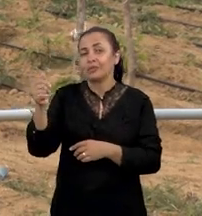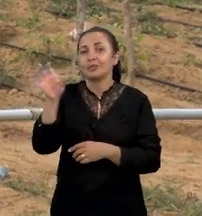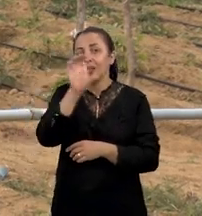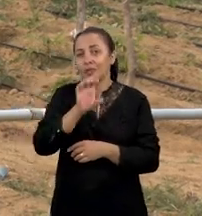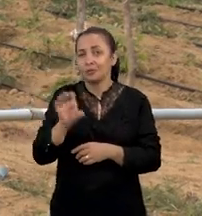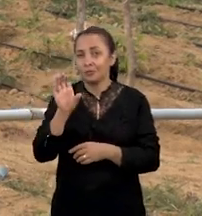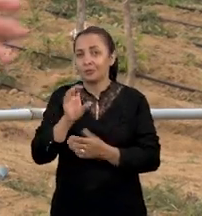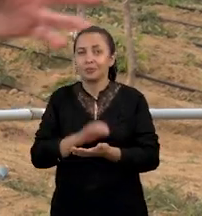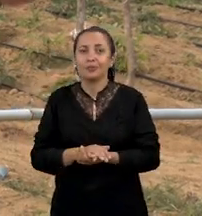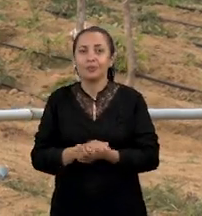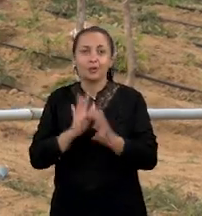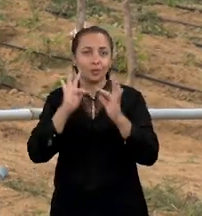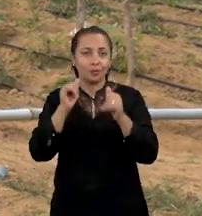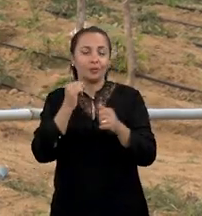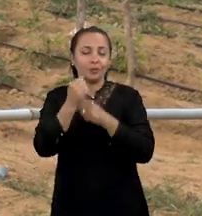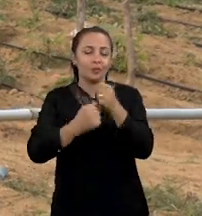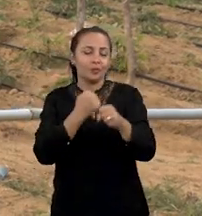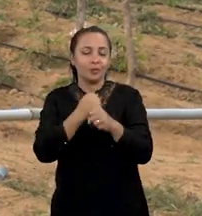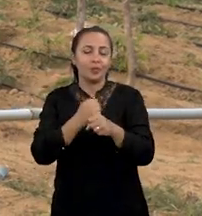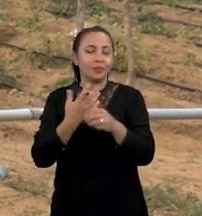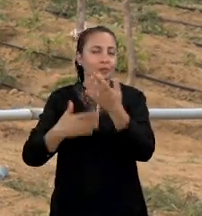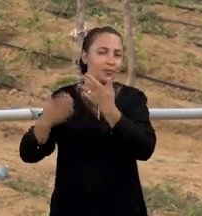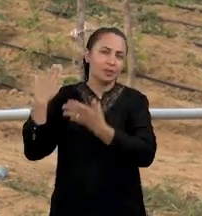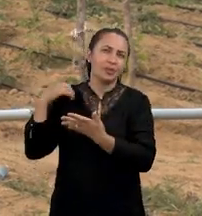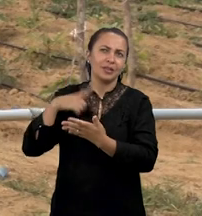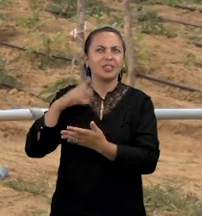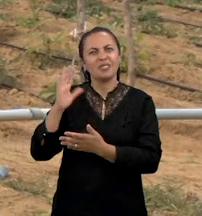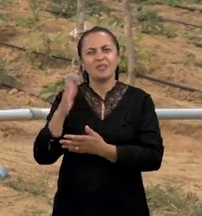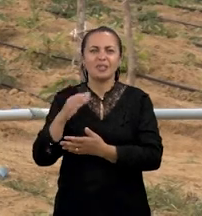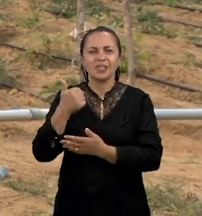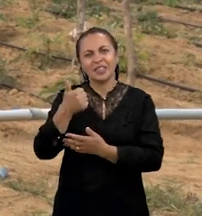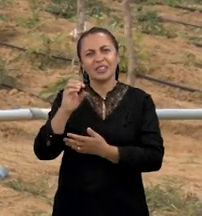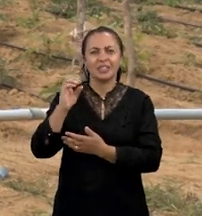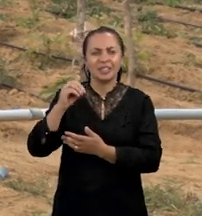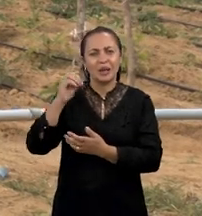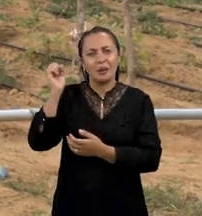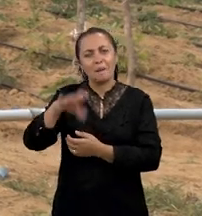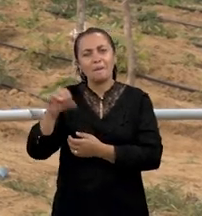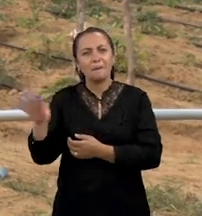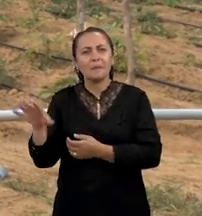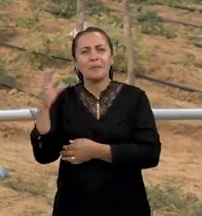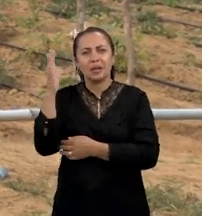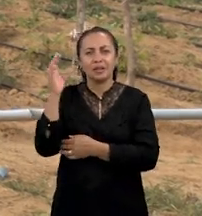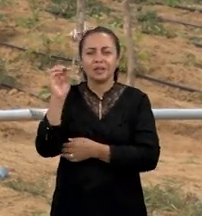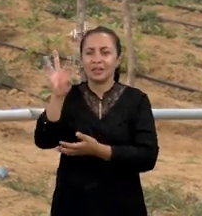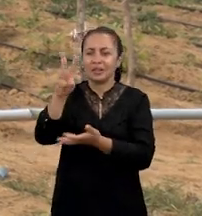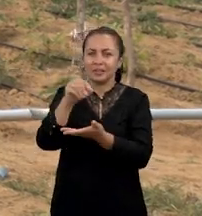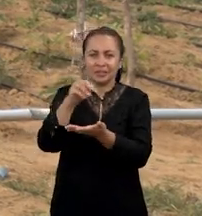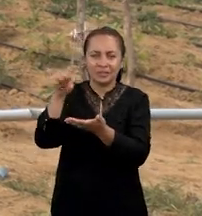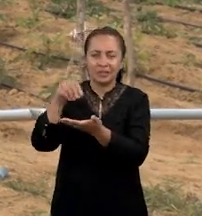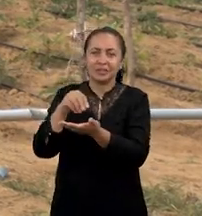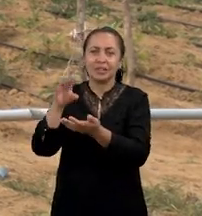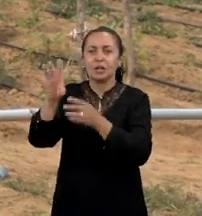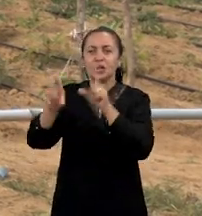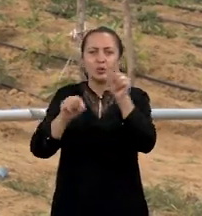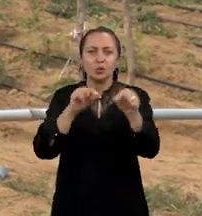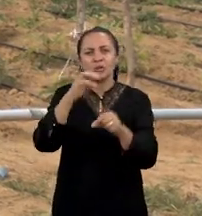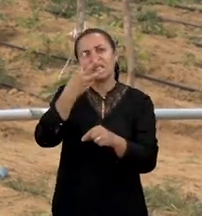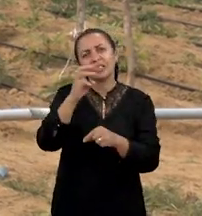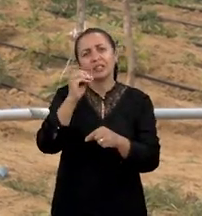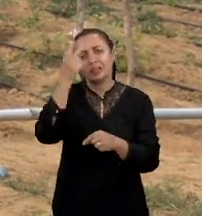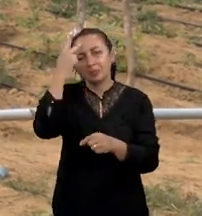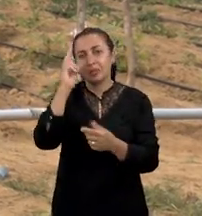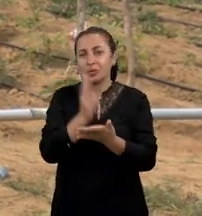na região. No final do ano passado, nós tivemos mais ou menos 100 plantas dessas de sementes. Selecionamos umas 30 para